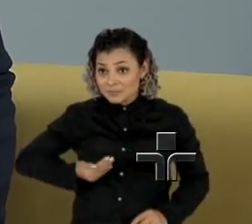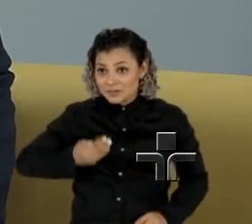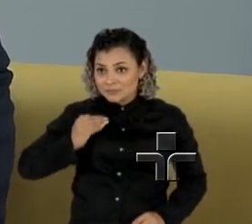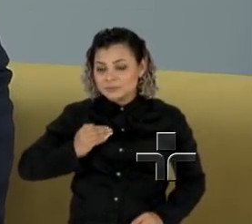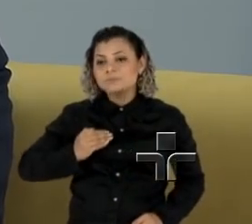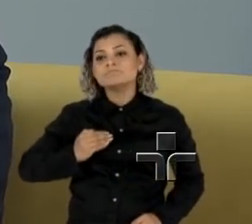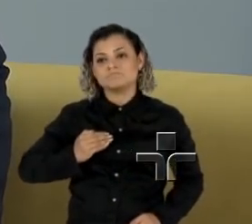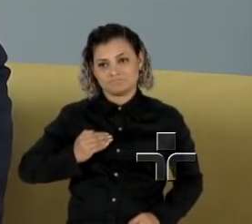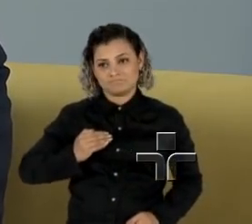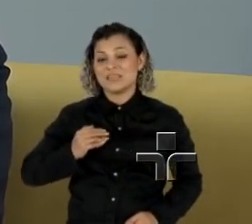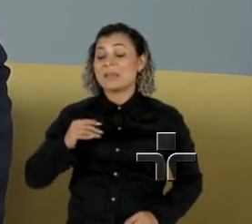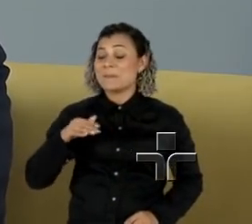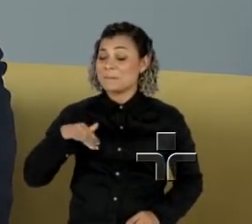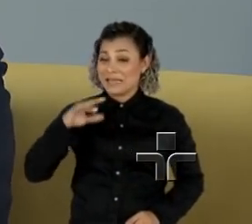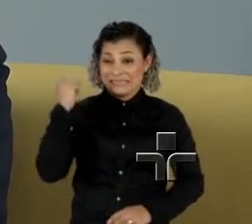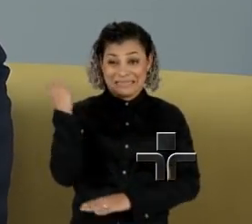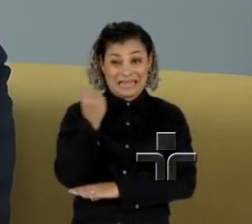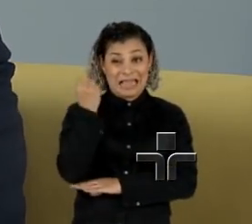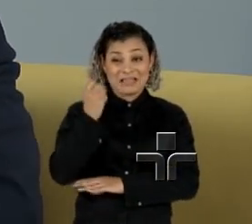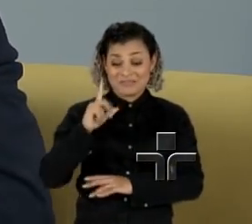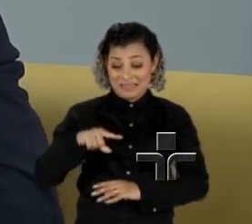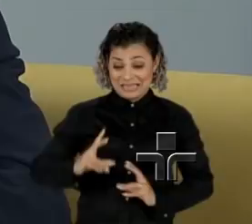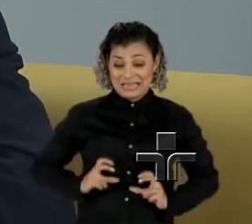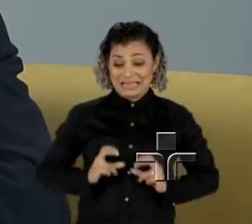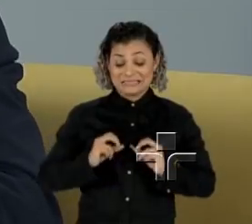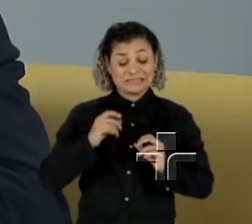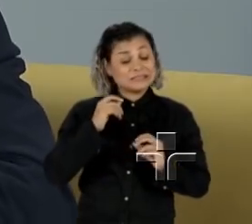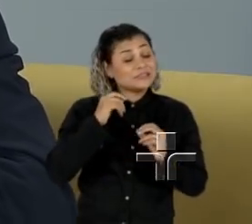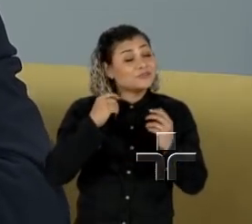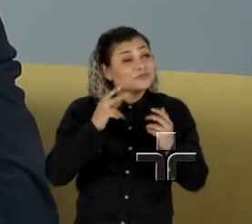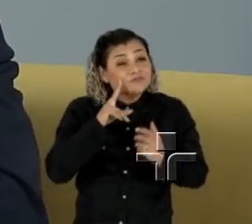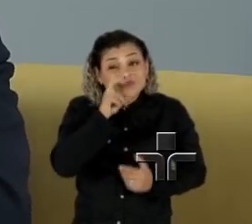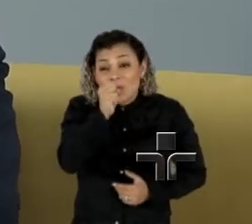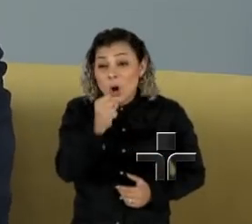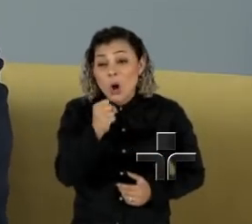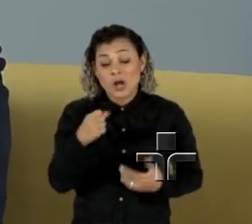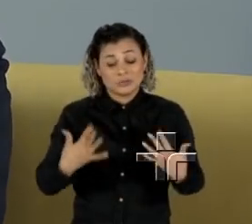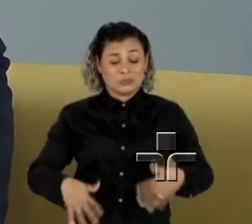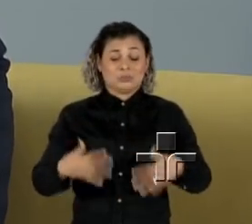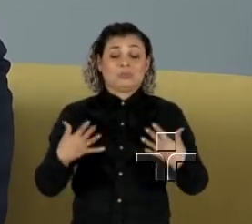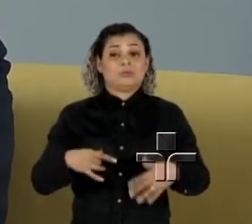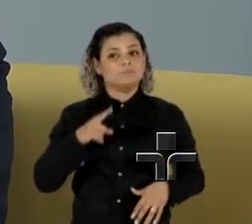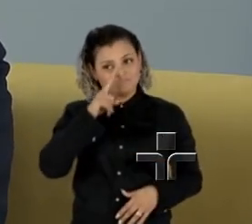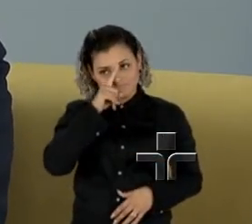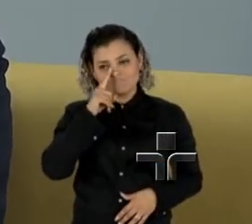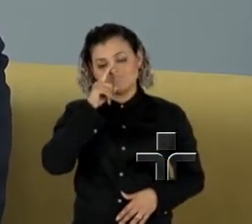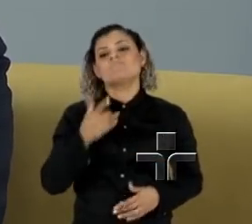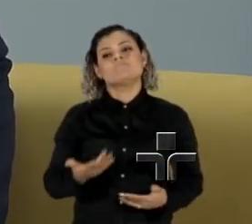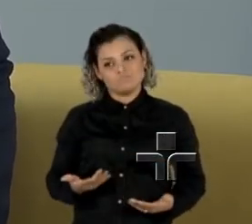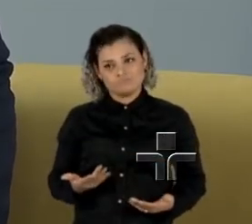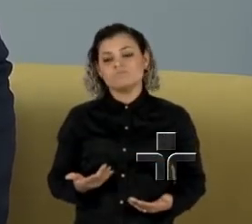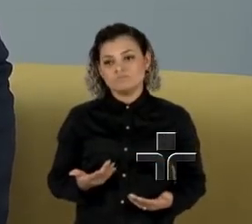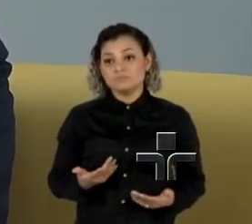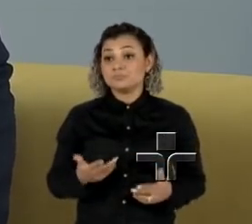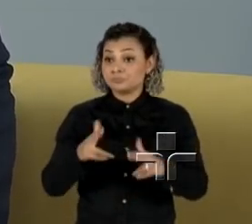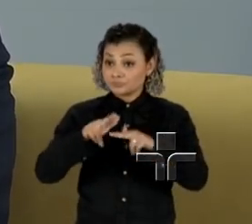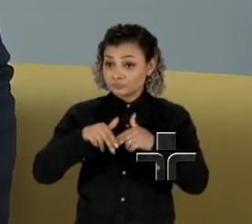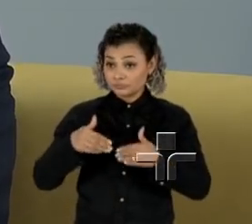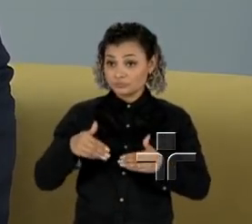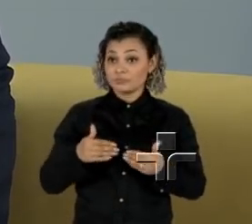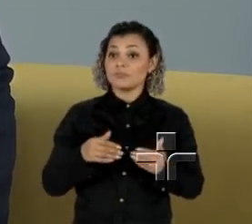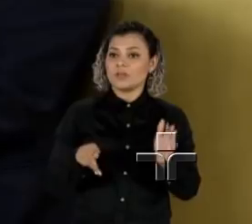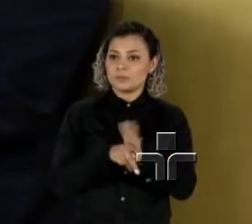mais agressivo é esse tumor. São tumores de grande impacto, grande velocidade de crescimento. O Ministério da Saúde